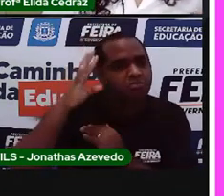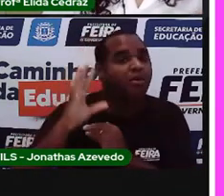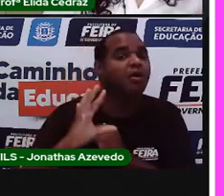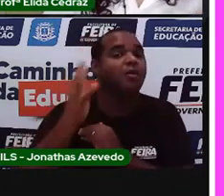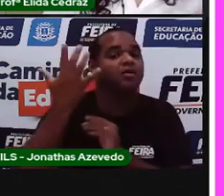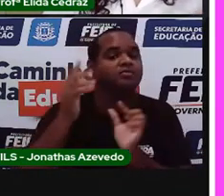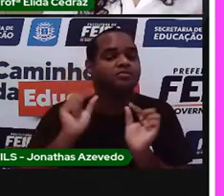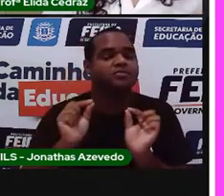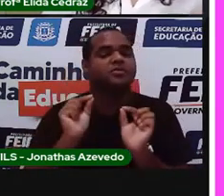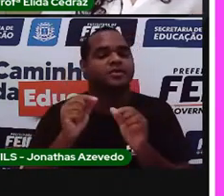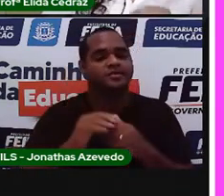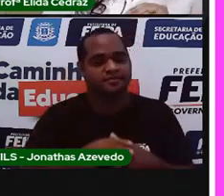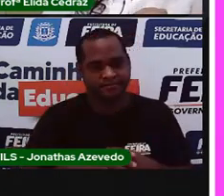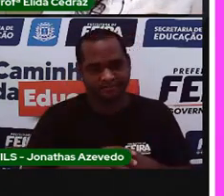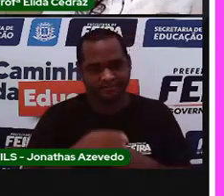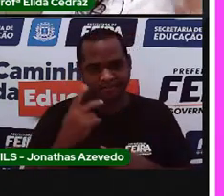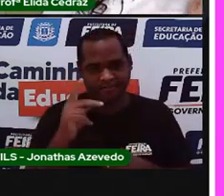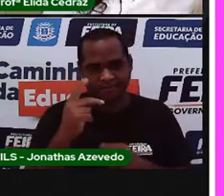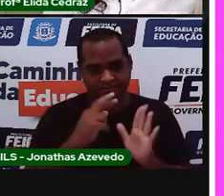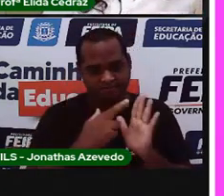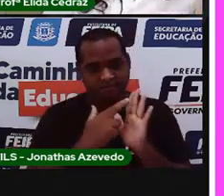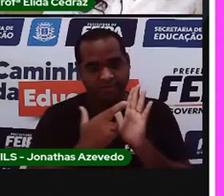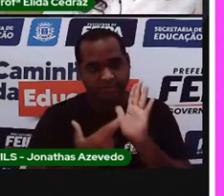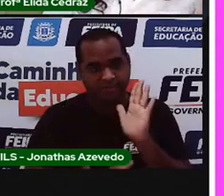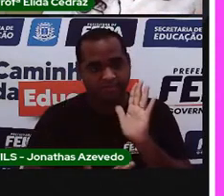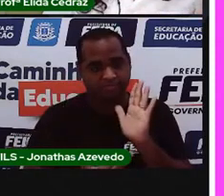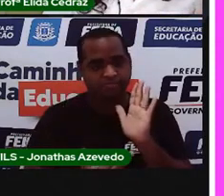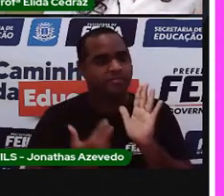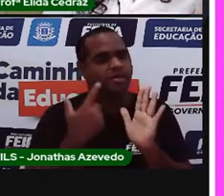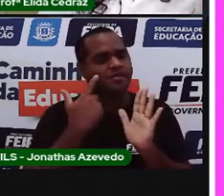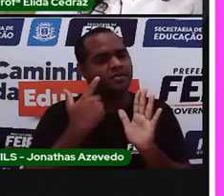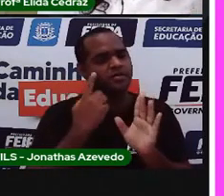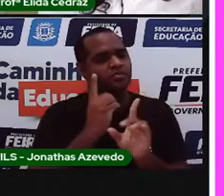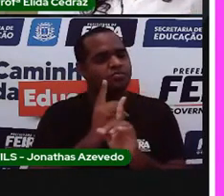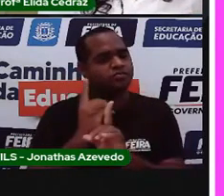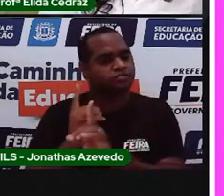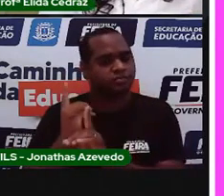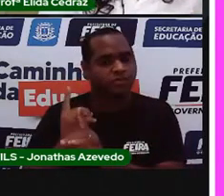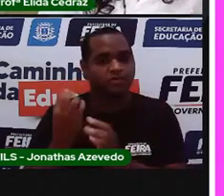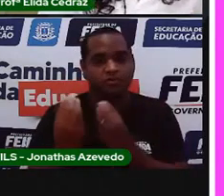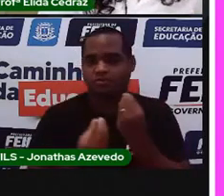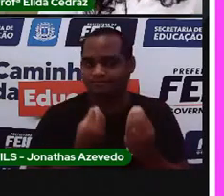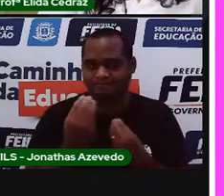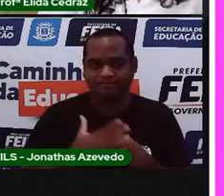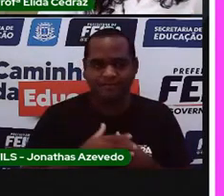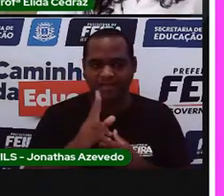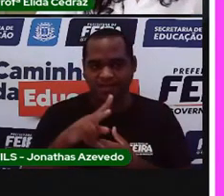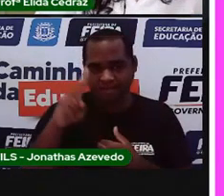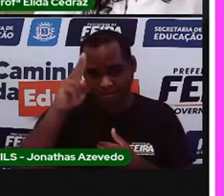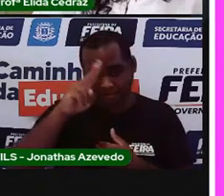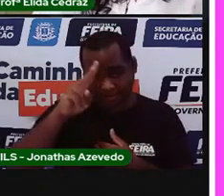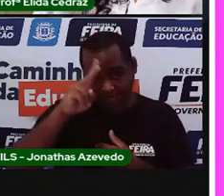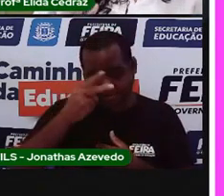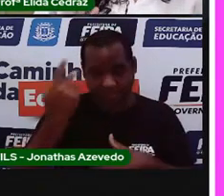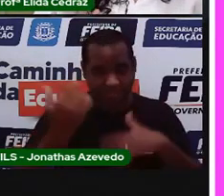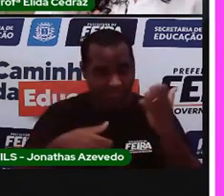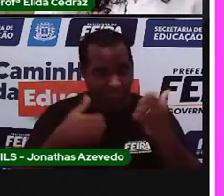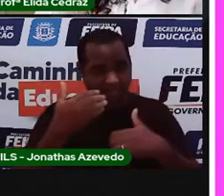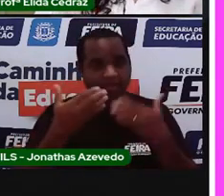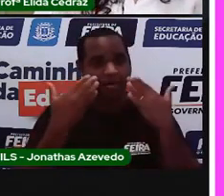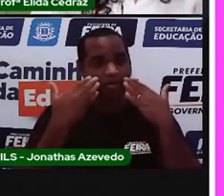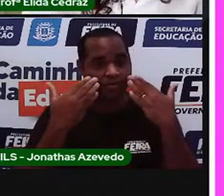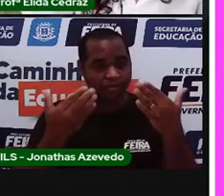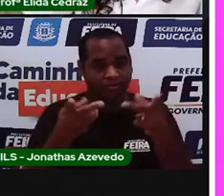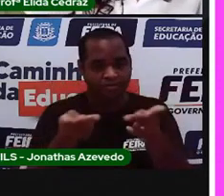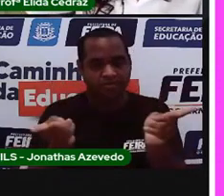E você vai fazer um relatório do resultado. Lembra que a pró mostrou o prato, depois que tirou o